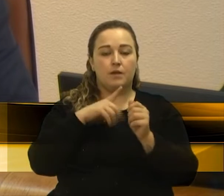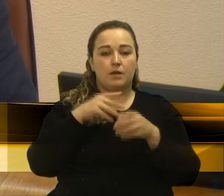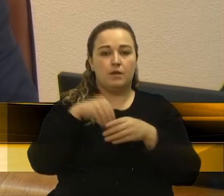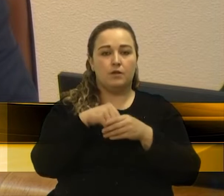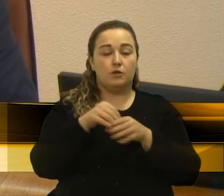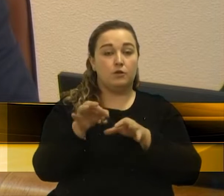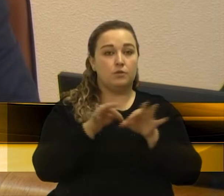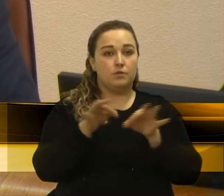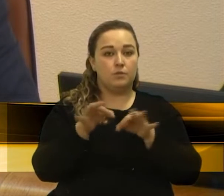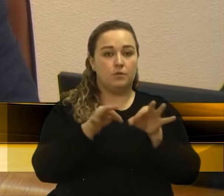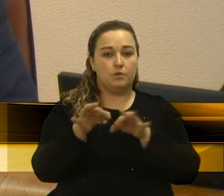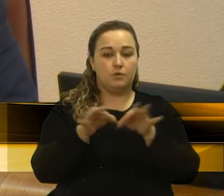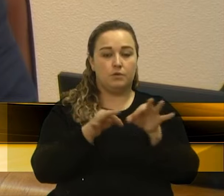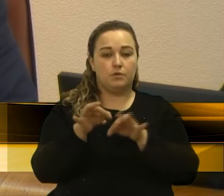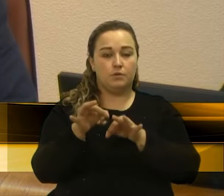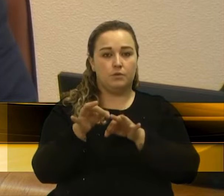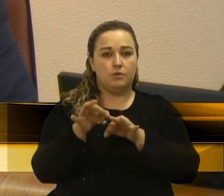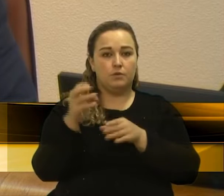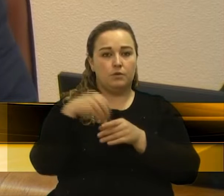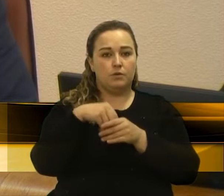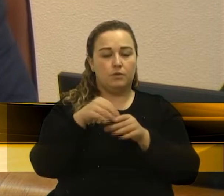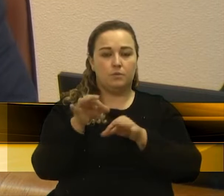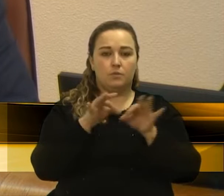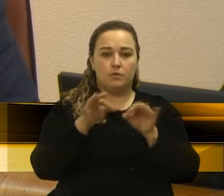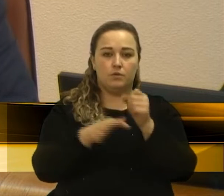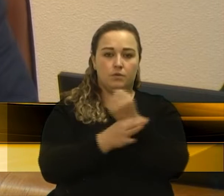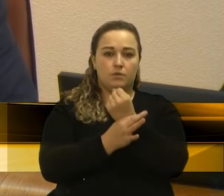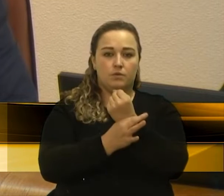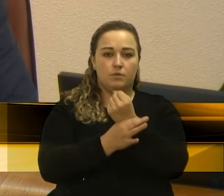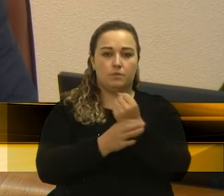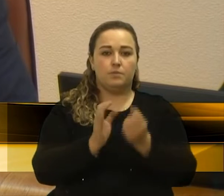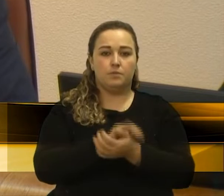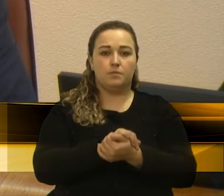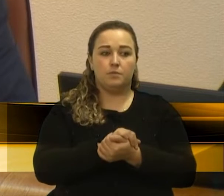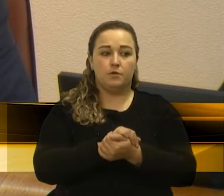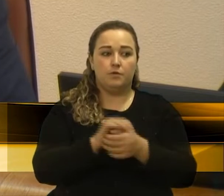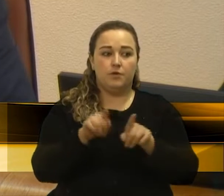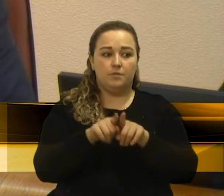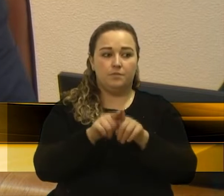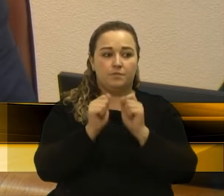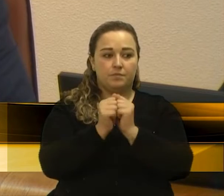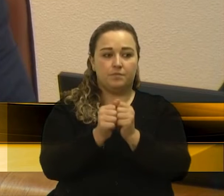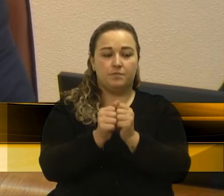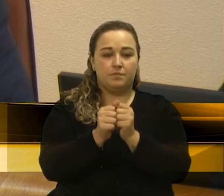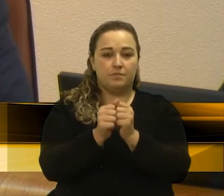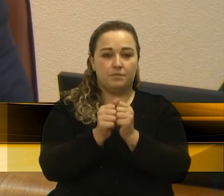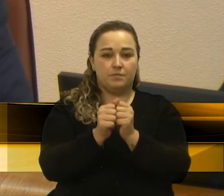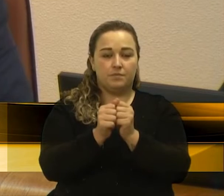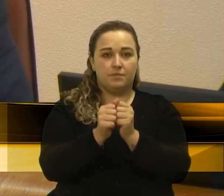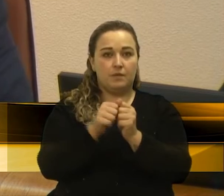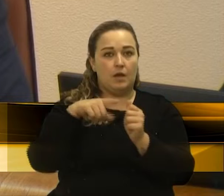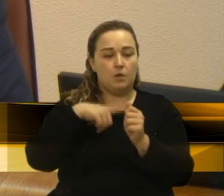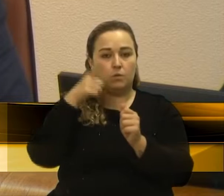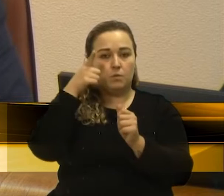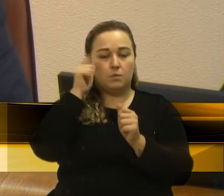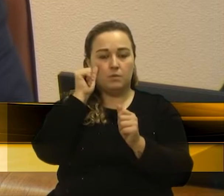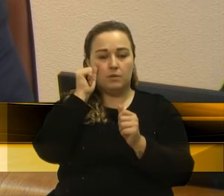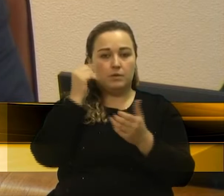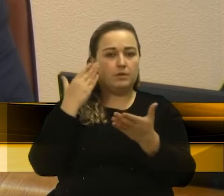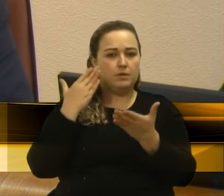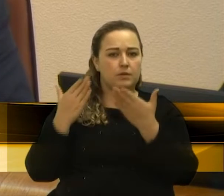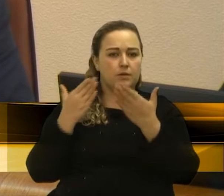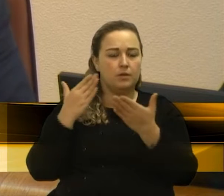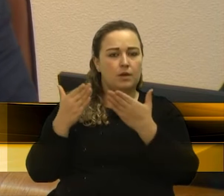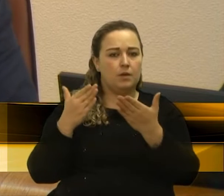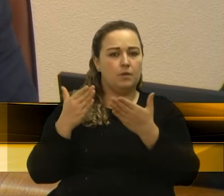de segurança. Porque eu confesso que não entendi, uma questão prática, não entendi qual